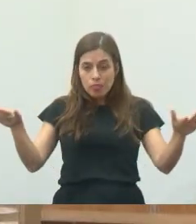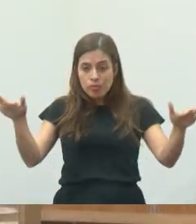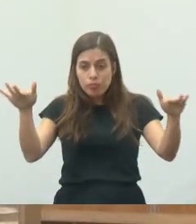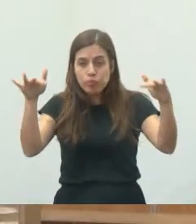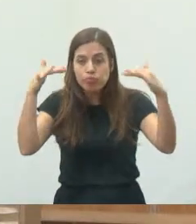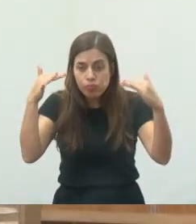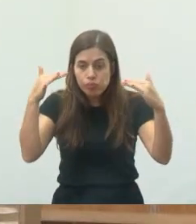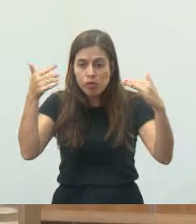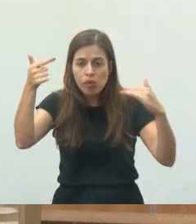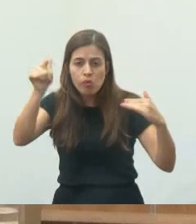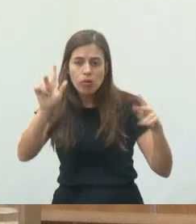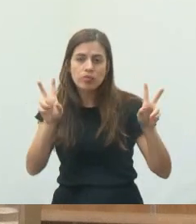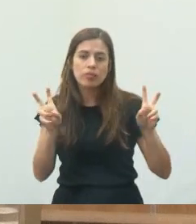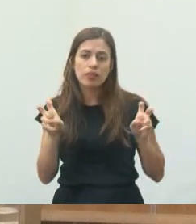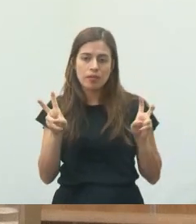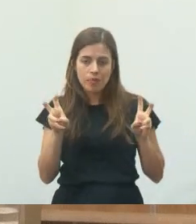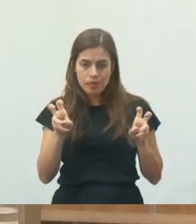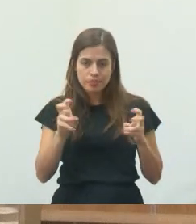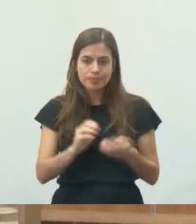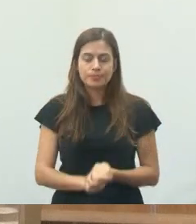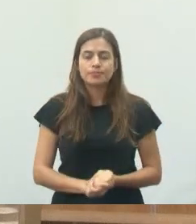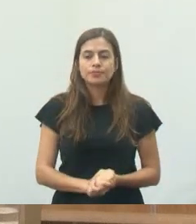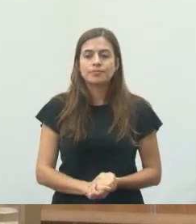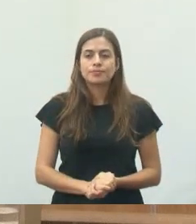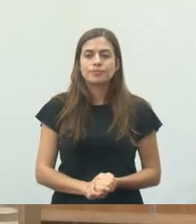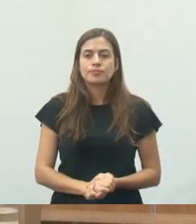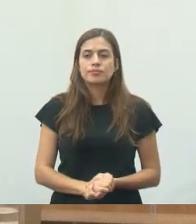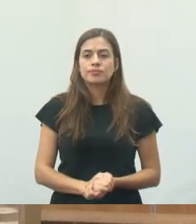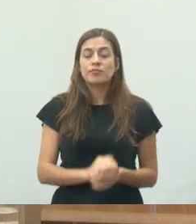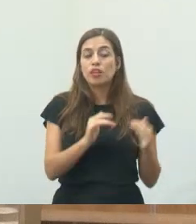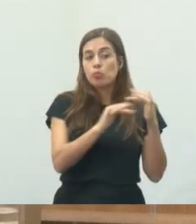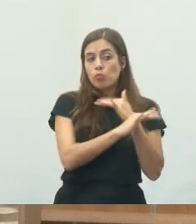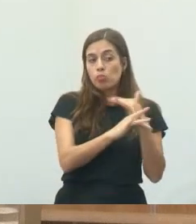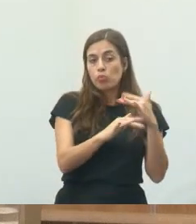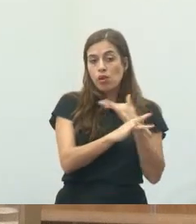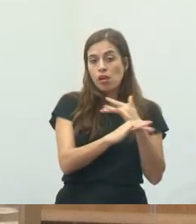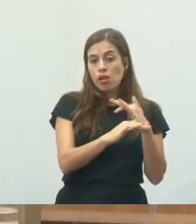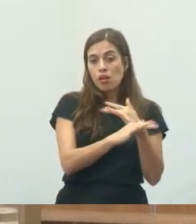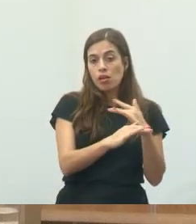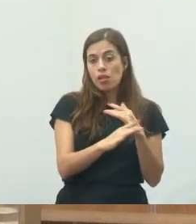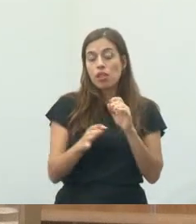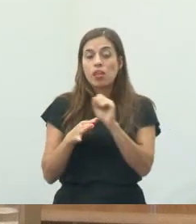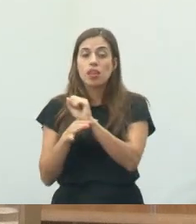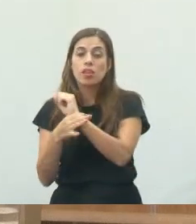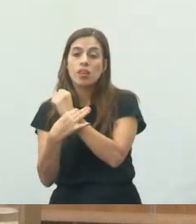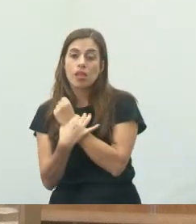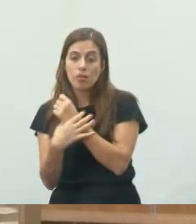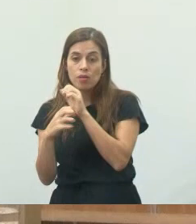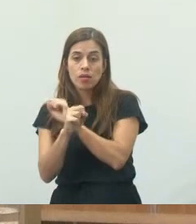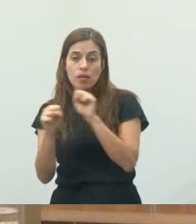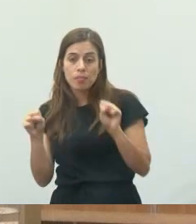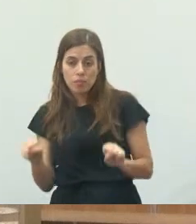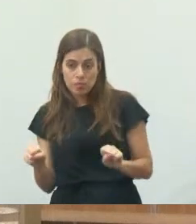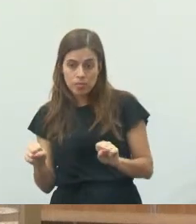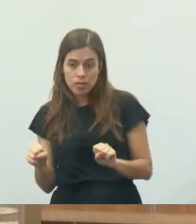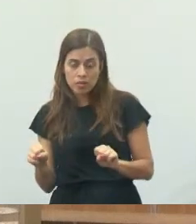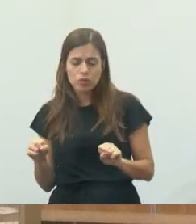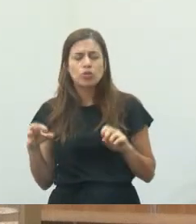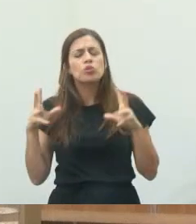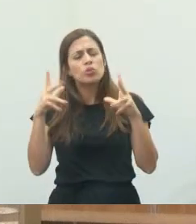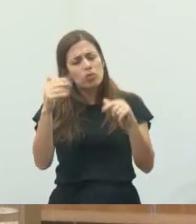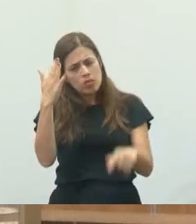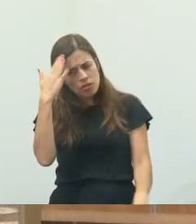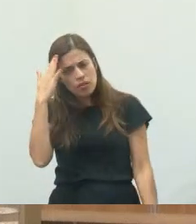sua atenção para um outro tema que envolve mobilidade urbana e segurança pública. Todo mundo